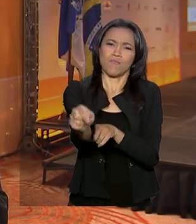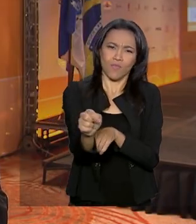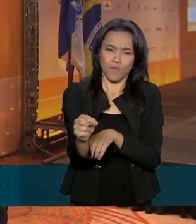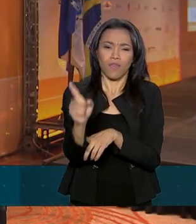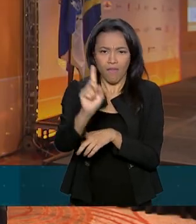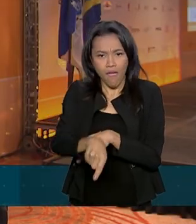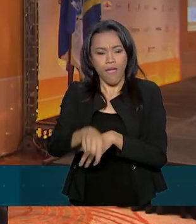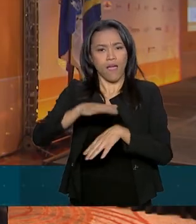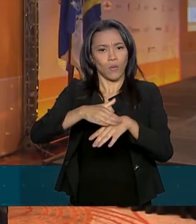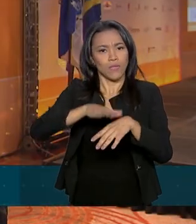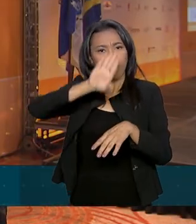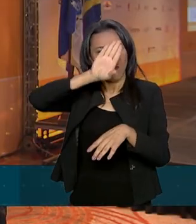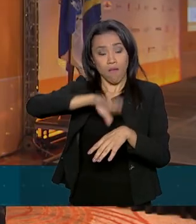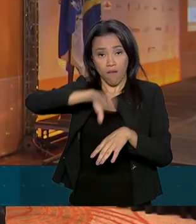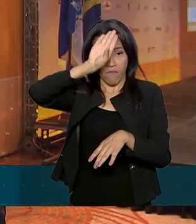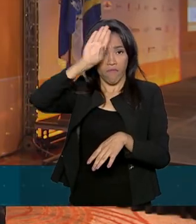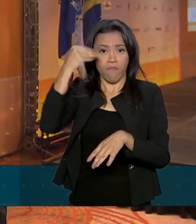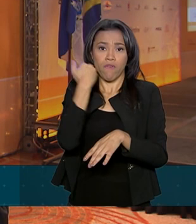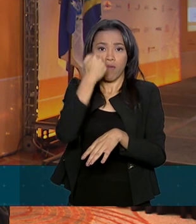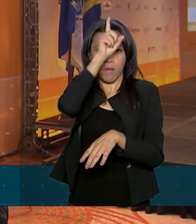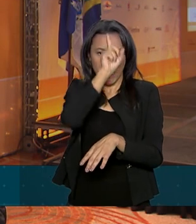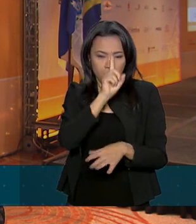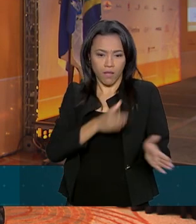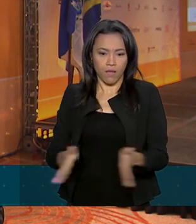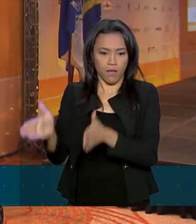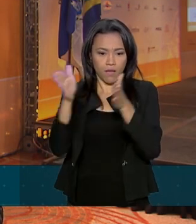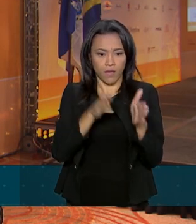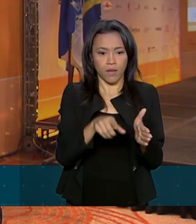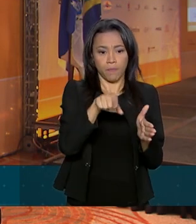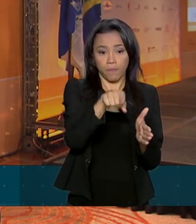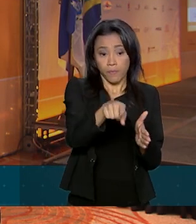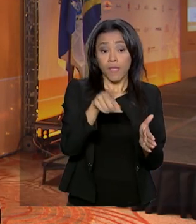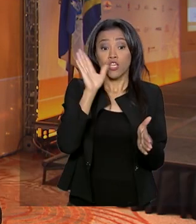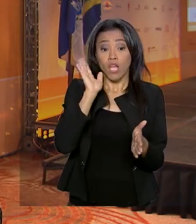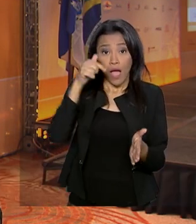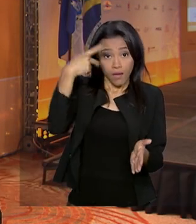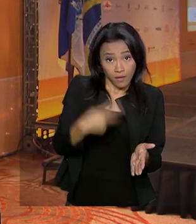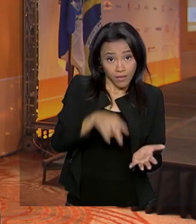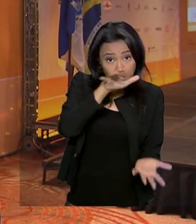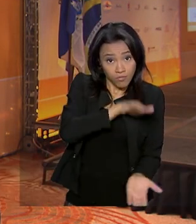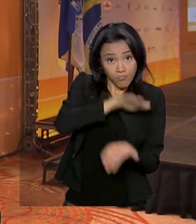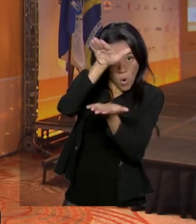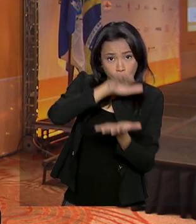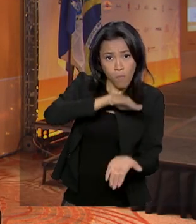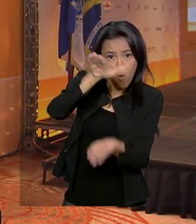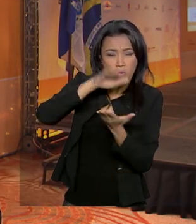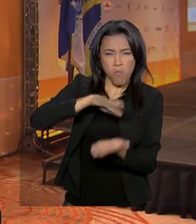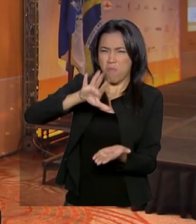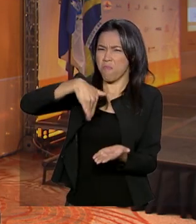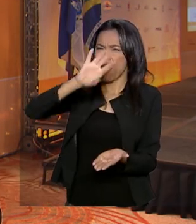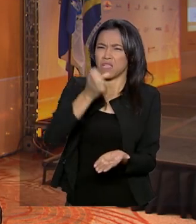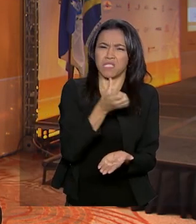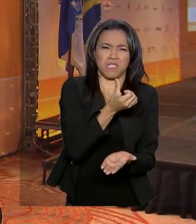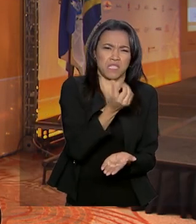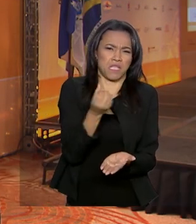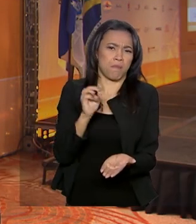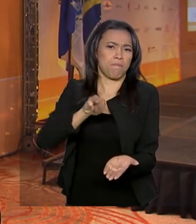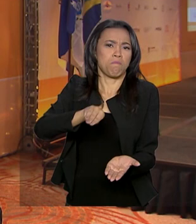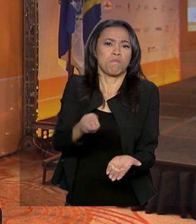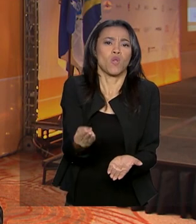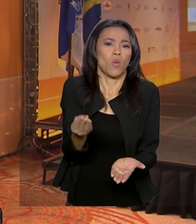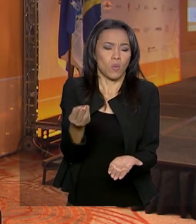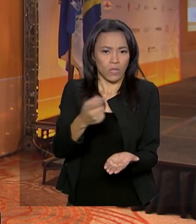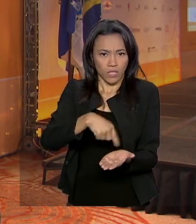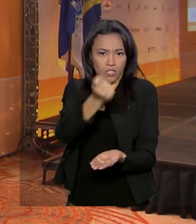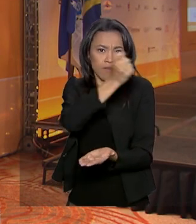quando recebeu o aval da Organização Mundial da Saúde, a Biomanguinho já exportou mais de 160 milhões de doses da vacina contra a febre amarela